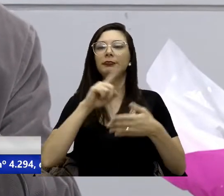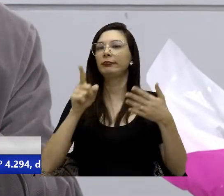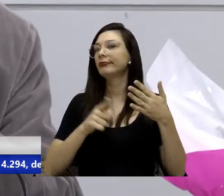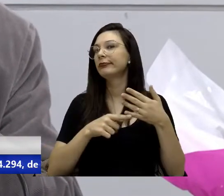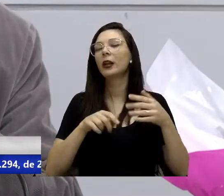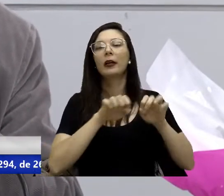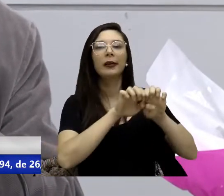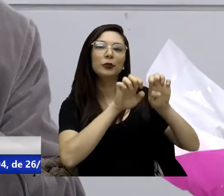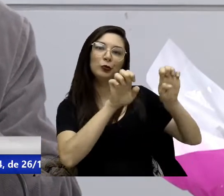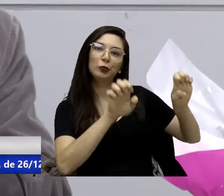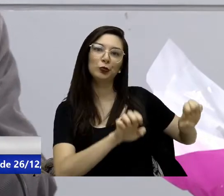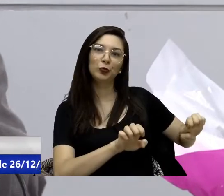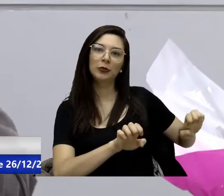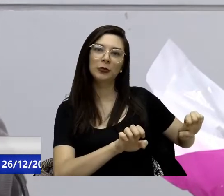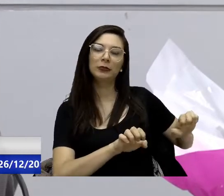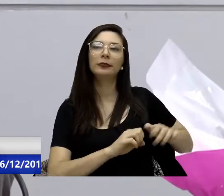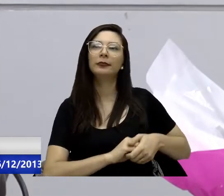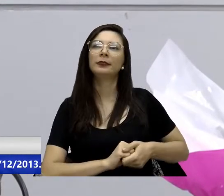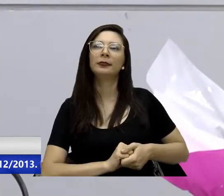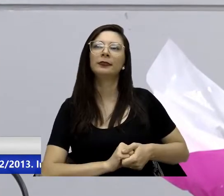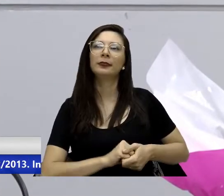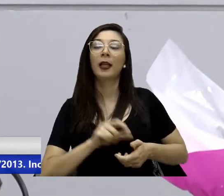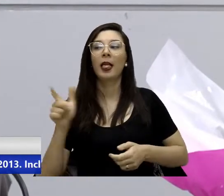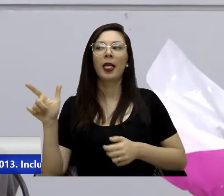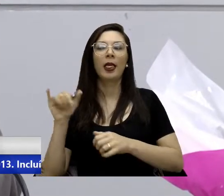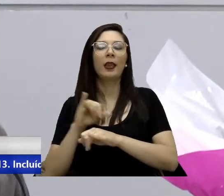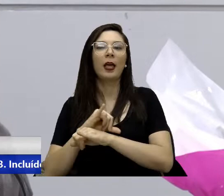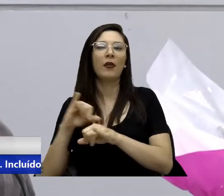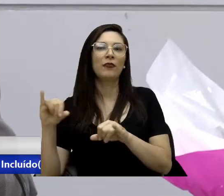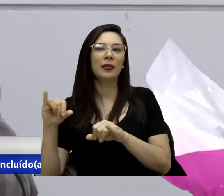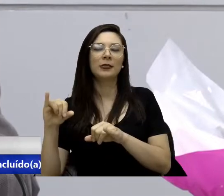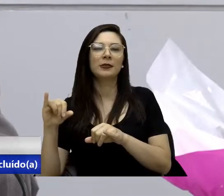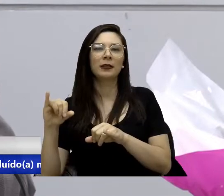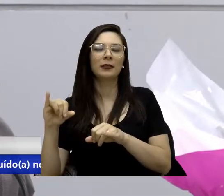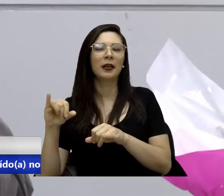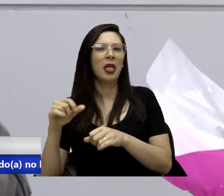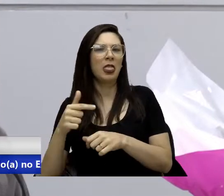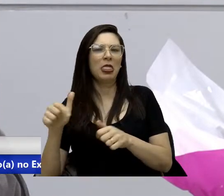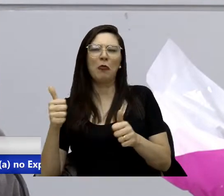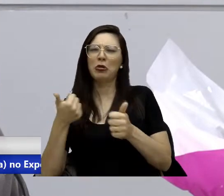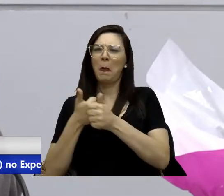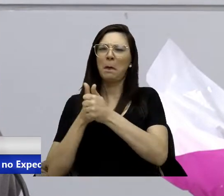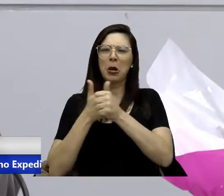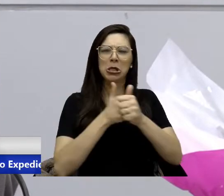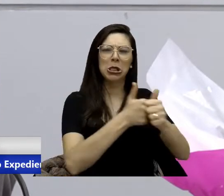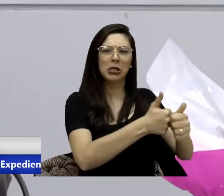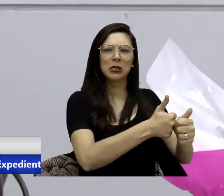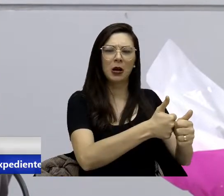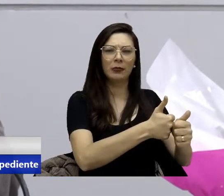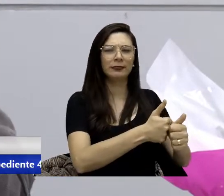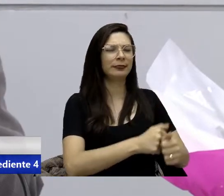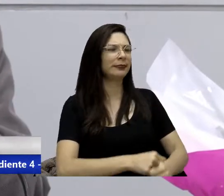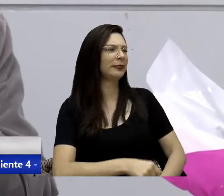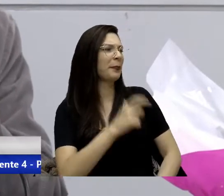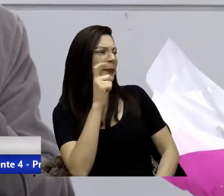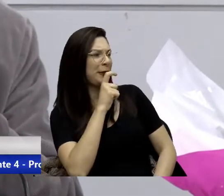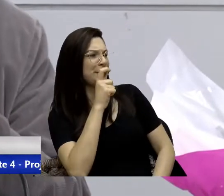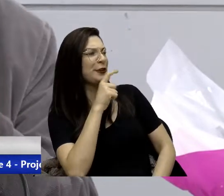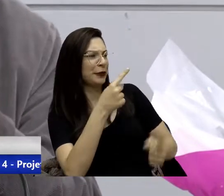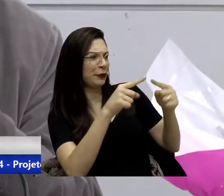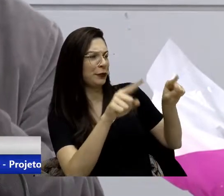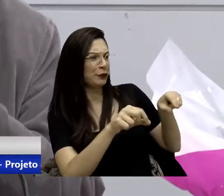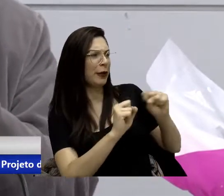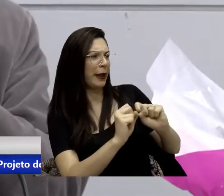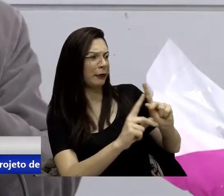Estrutura, não falta perseguição. mentira dos funcionários, segundo o prefeito.